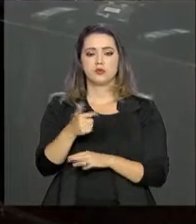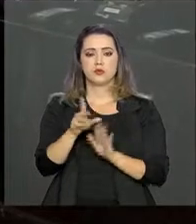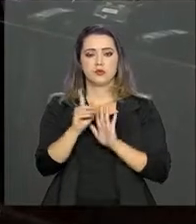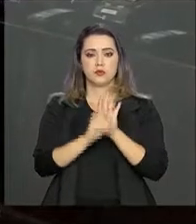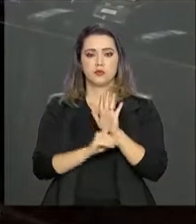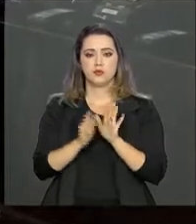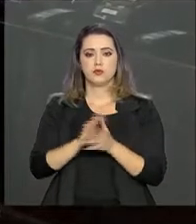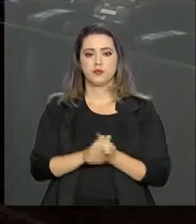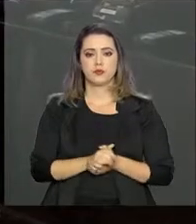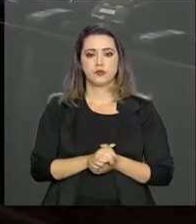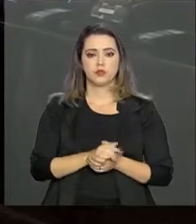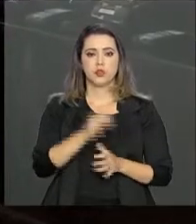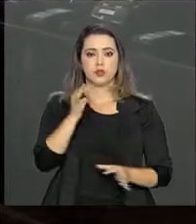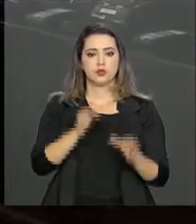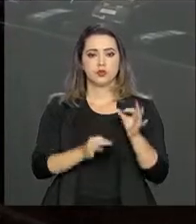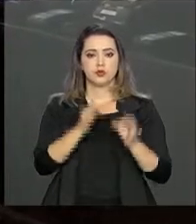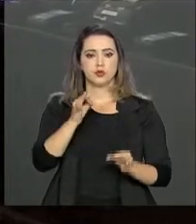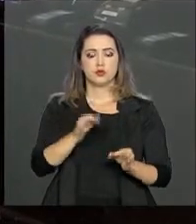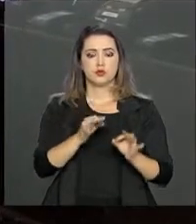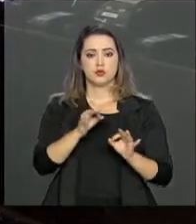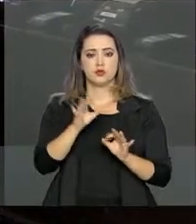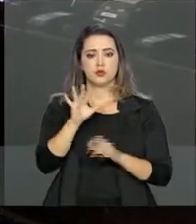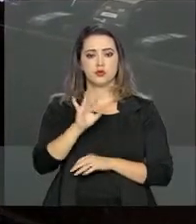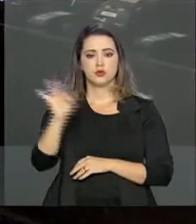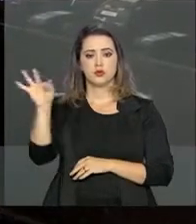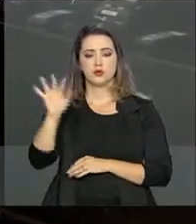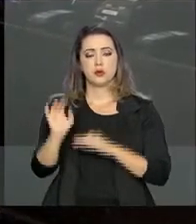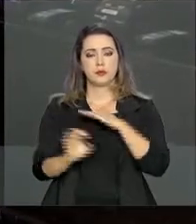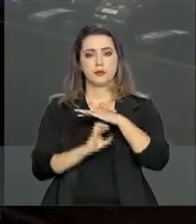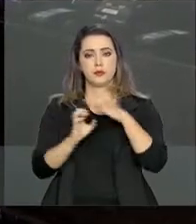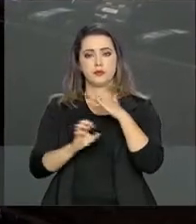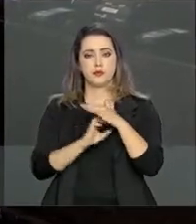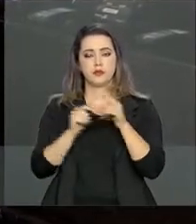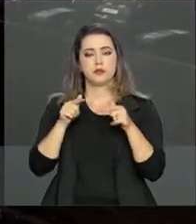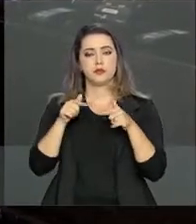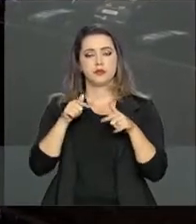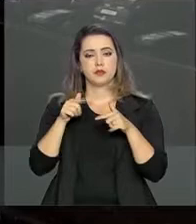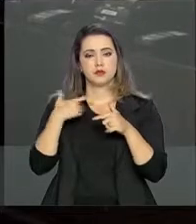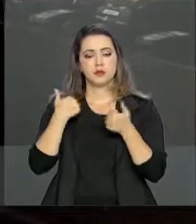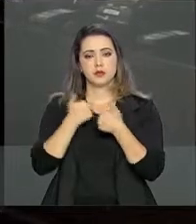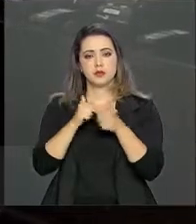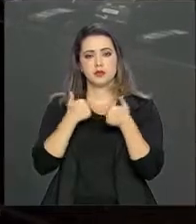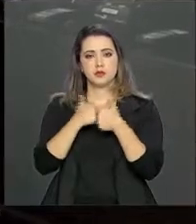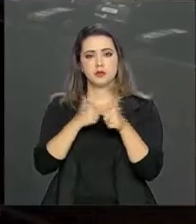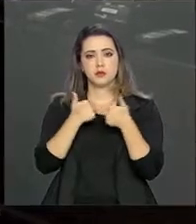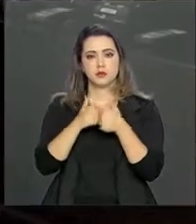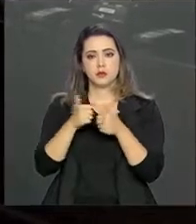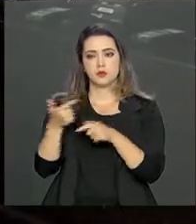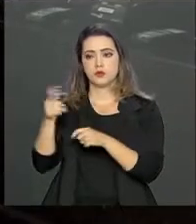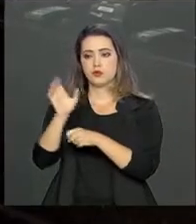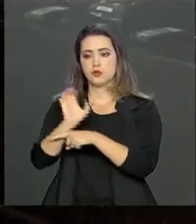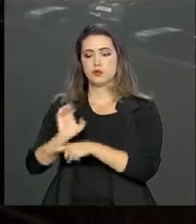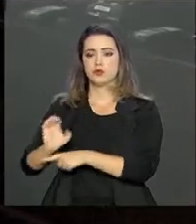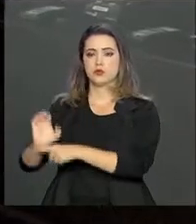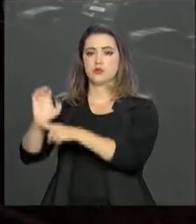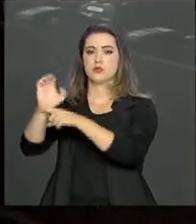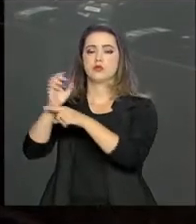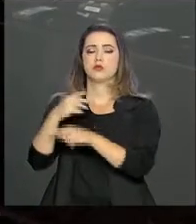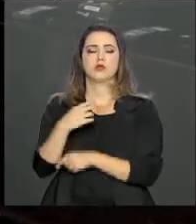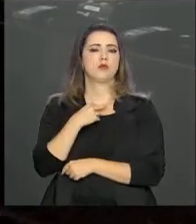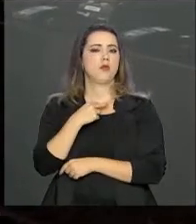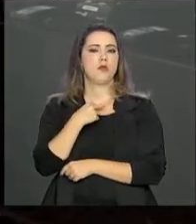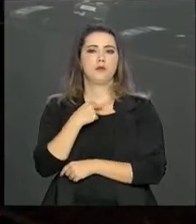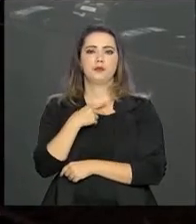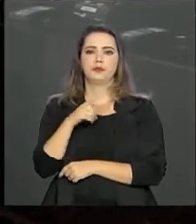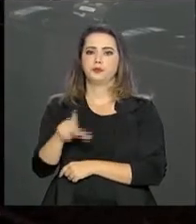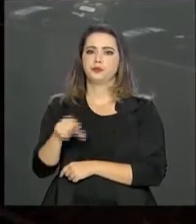A Justiça Federal determinou que as empresas que operam serviços de transporte interestadual de passageiros não podem limitar a quantidade